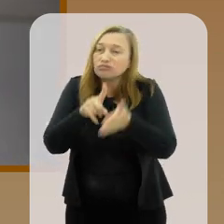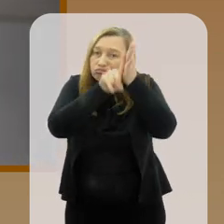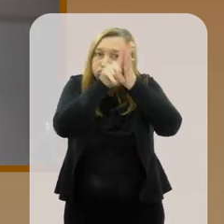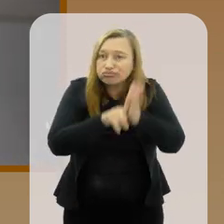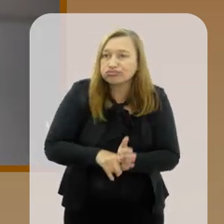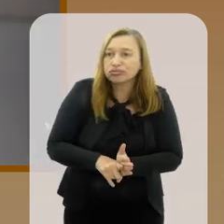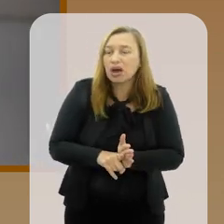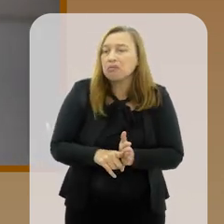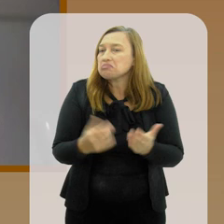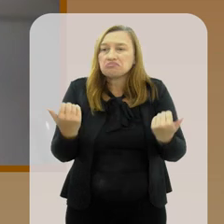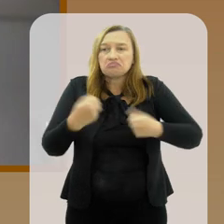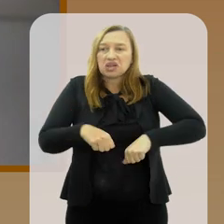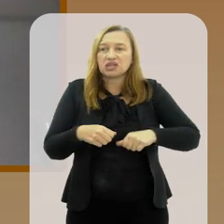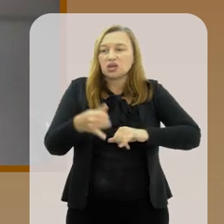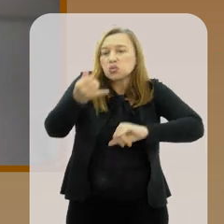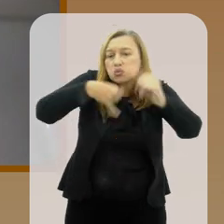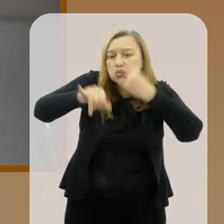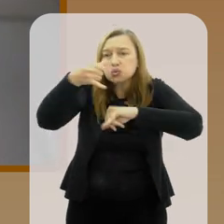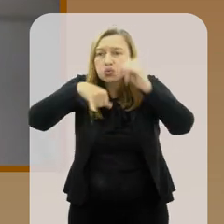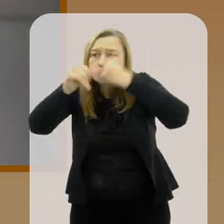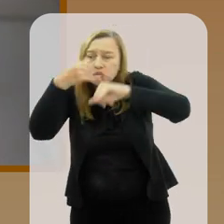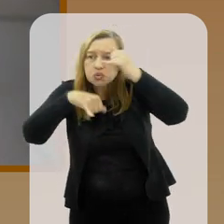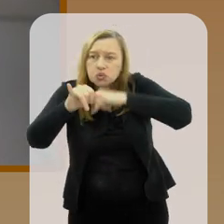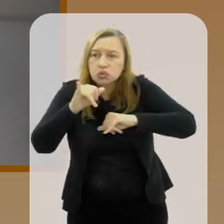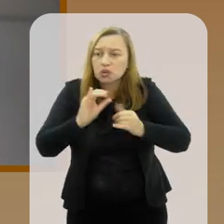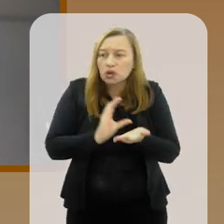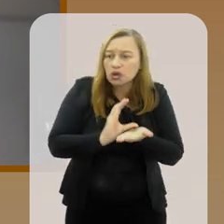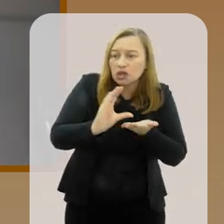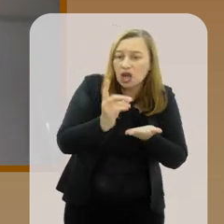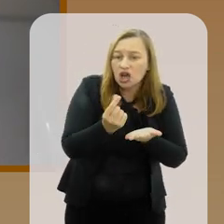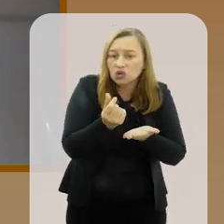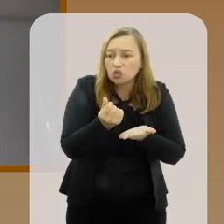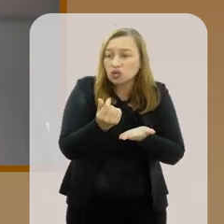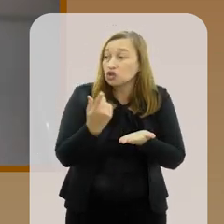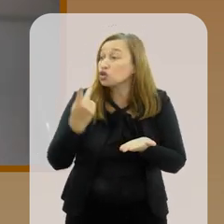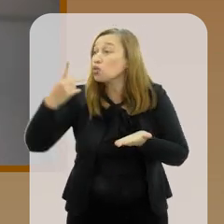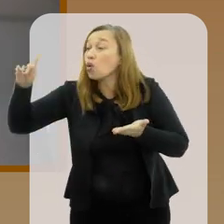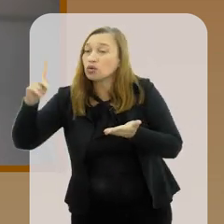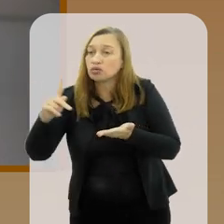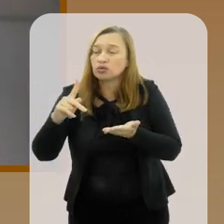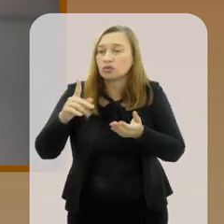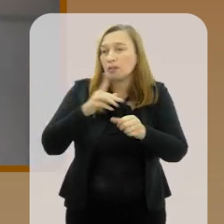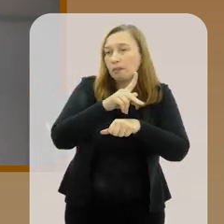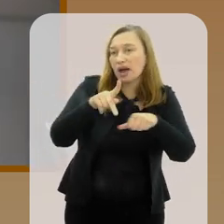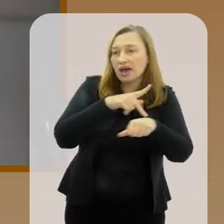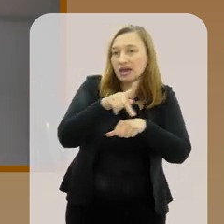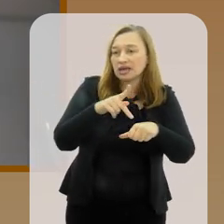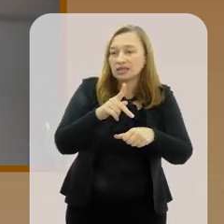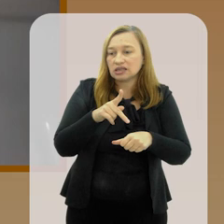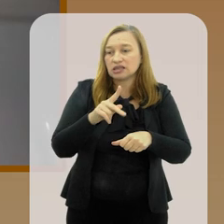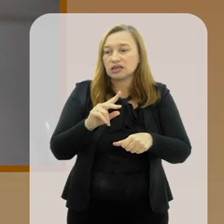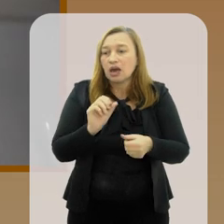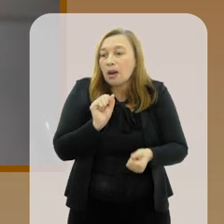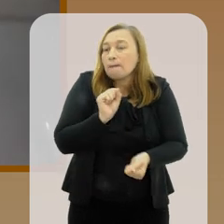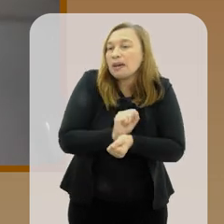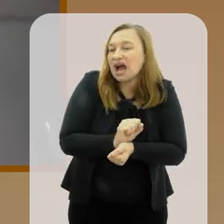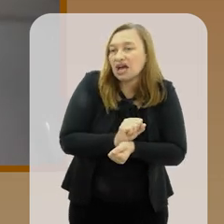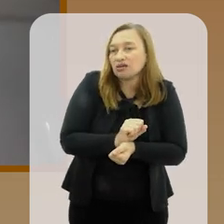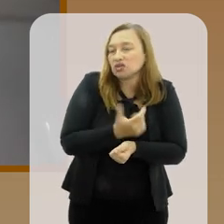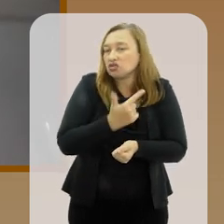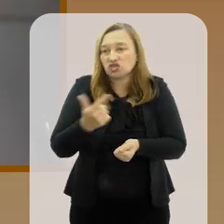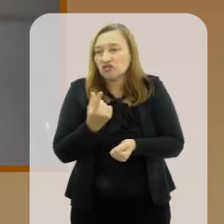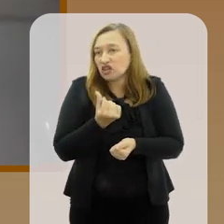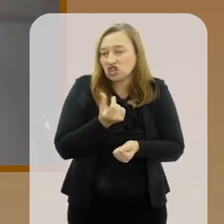o tempo dos pesquisadores mas você não precisa ter um laboratório com insumos recursos que às vezes tem que vir de fora e que sem isso as suas